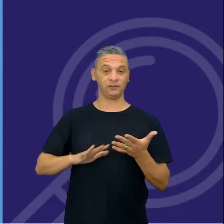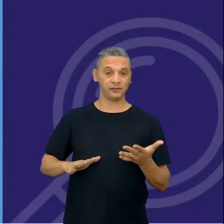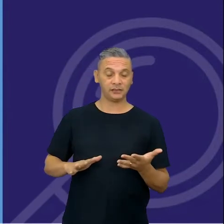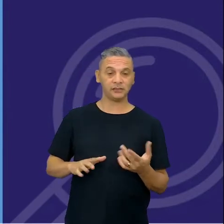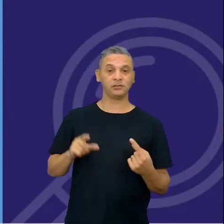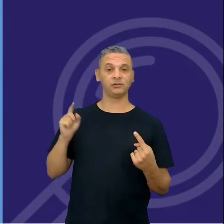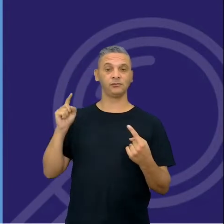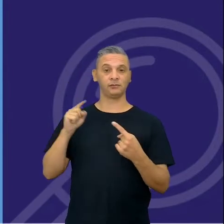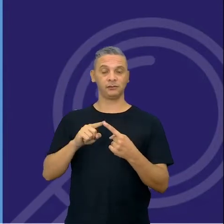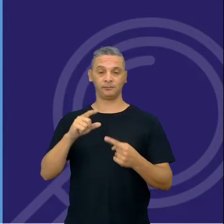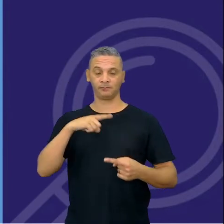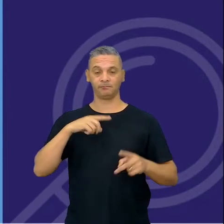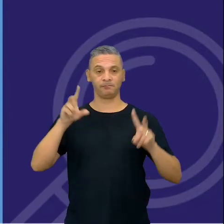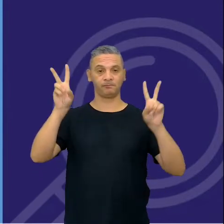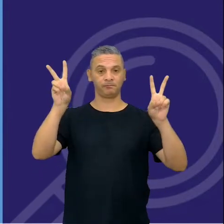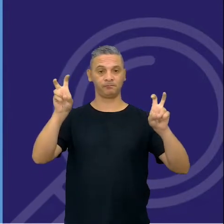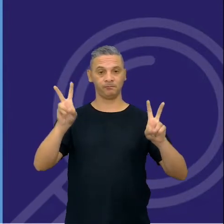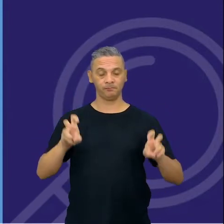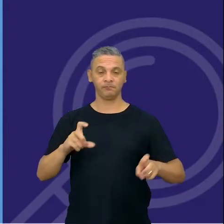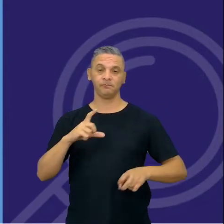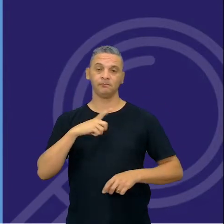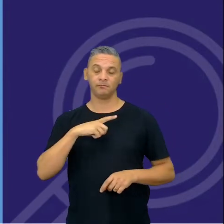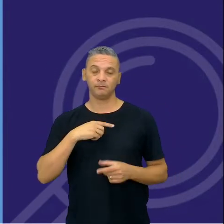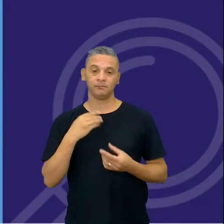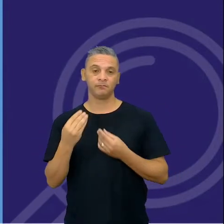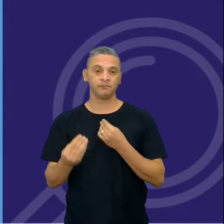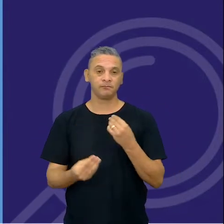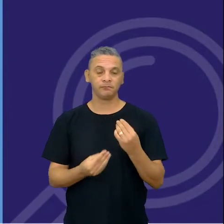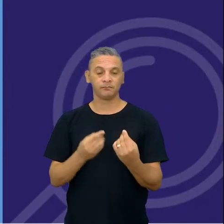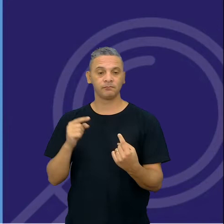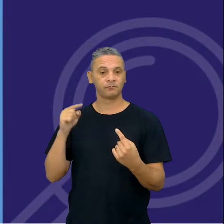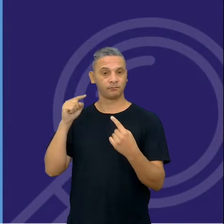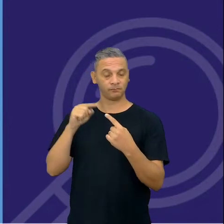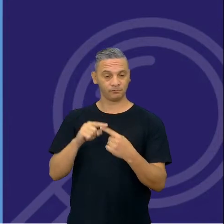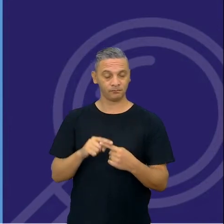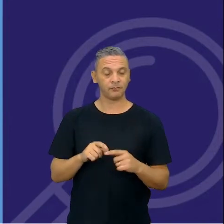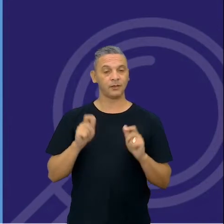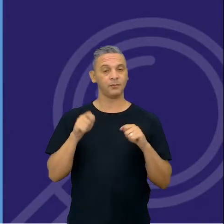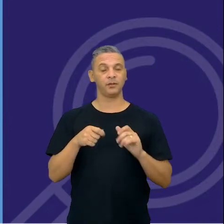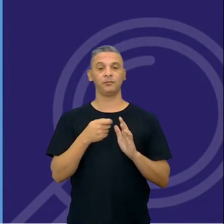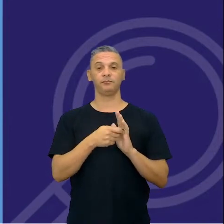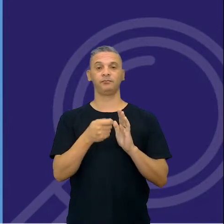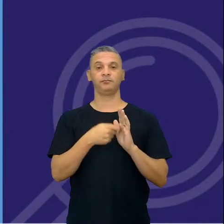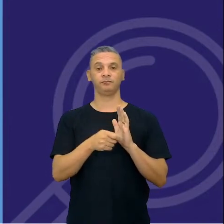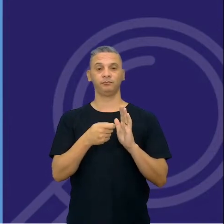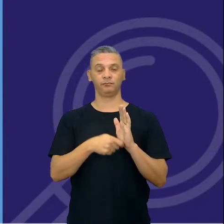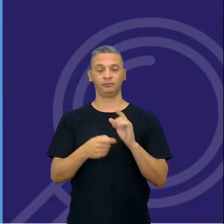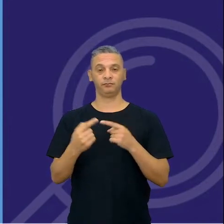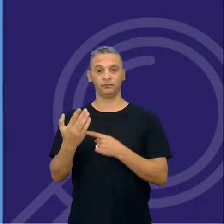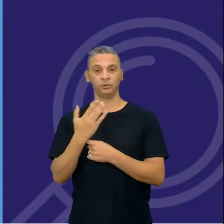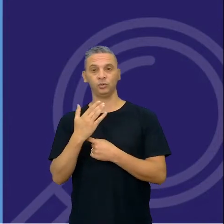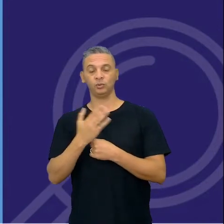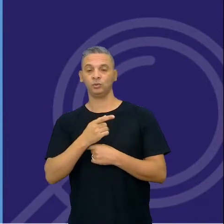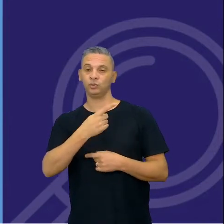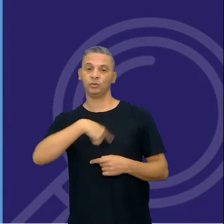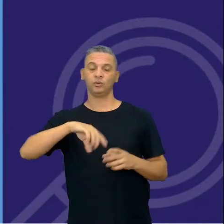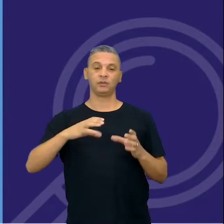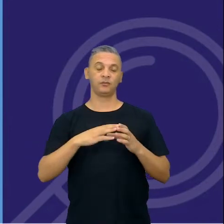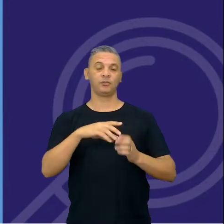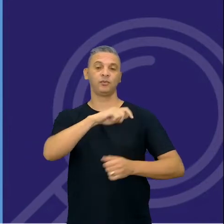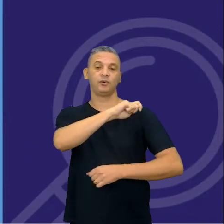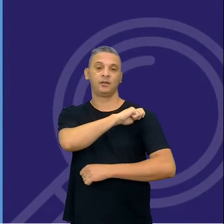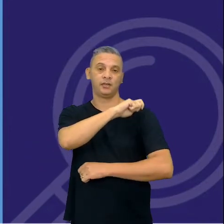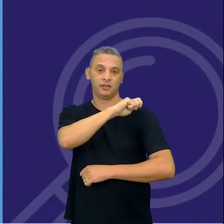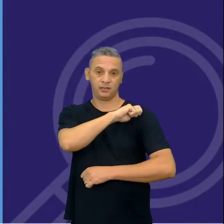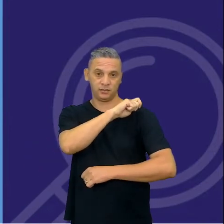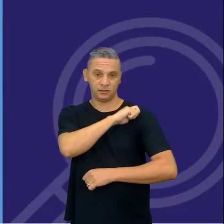sobre esse tema que o exercício traz. Então, fazer essas anotações e incentivar os estudantes a fazer essas